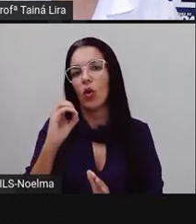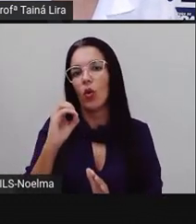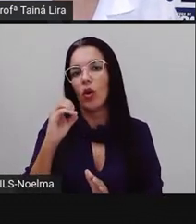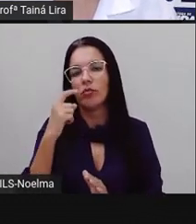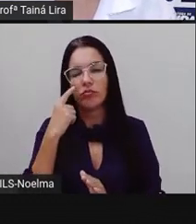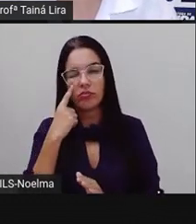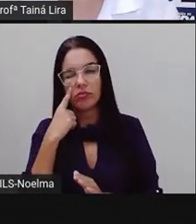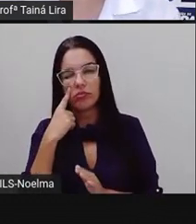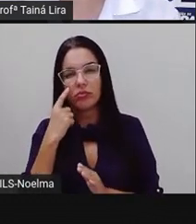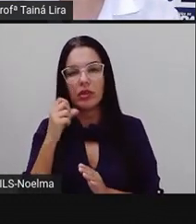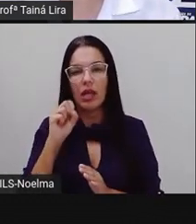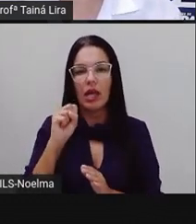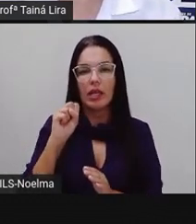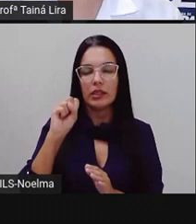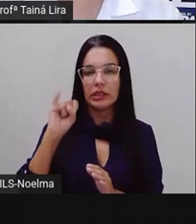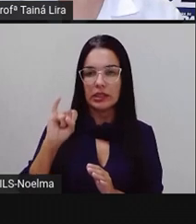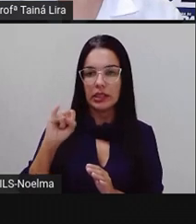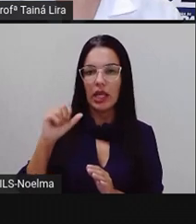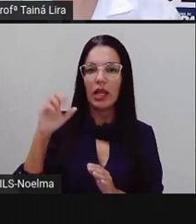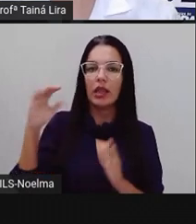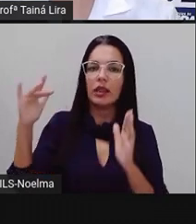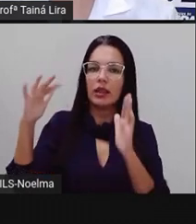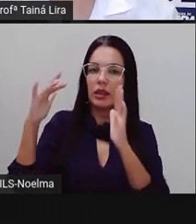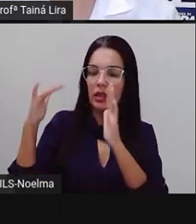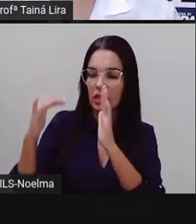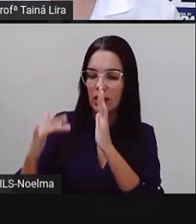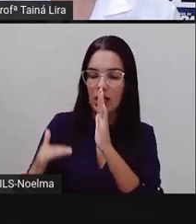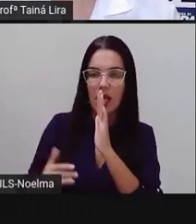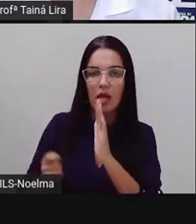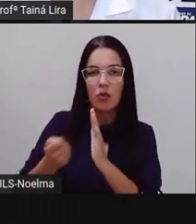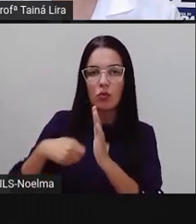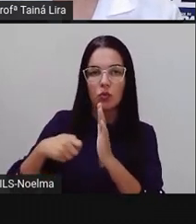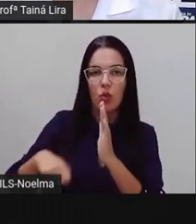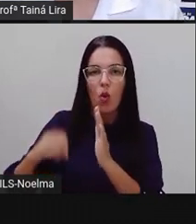Asilo, a sílaba mais forte é o zi, escrevo com O.